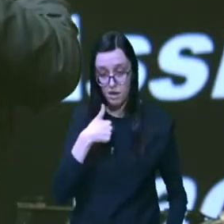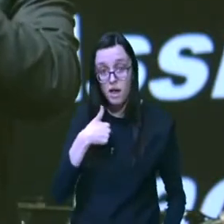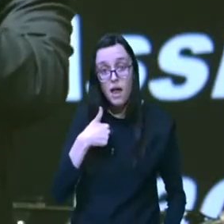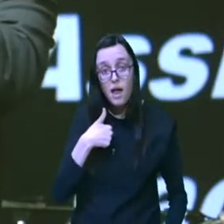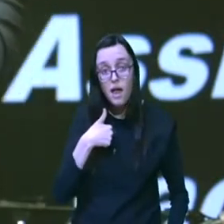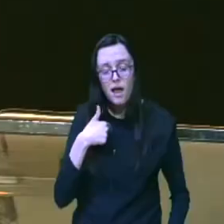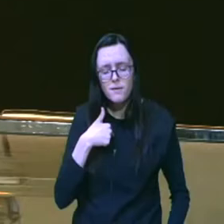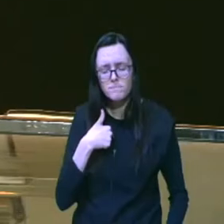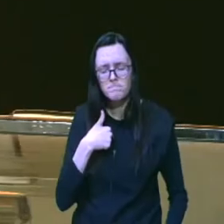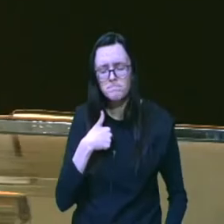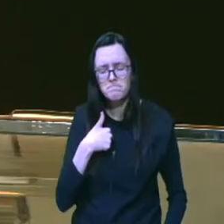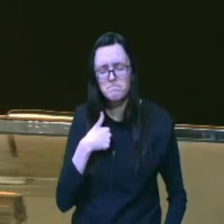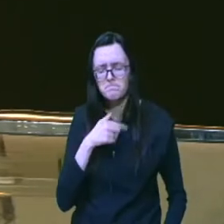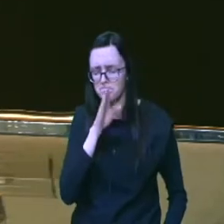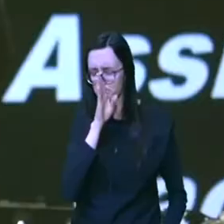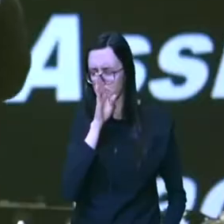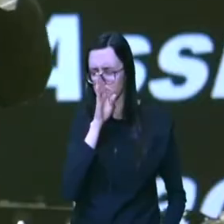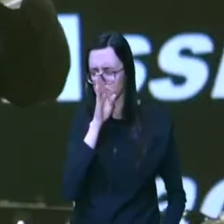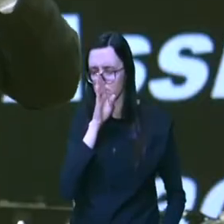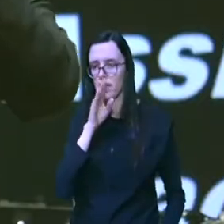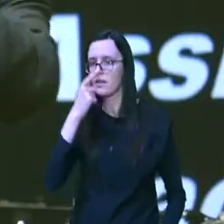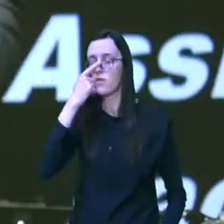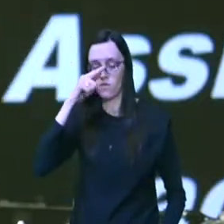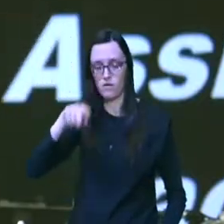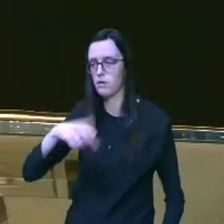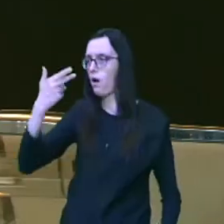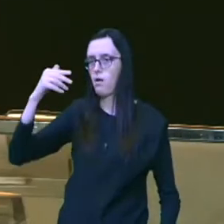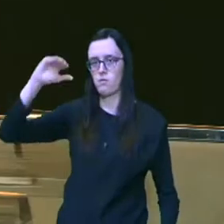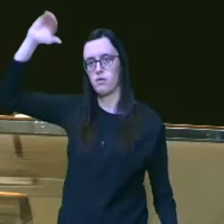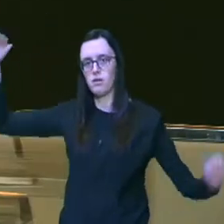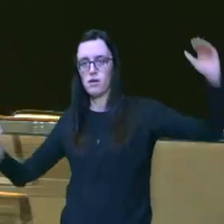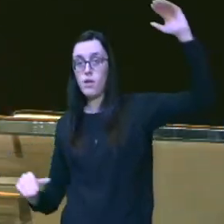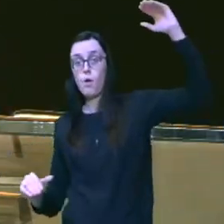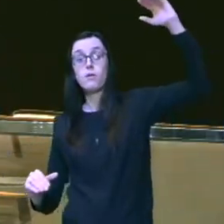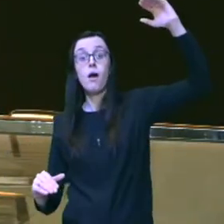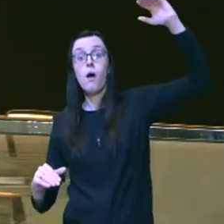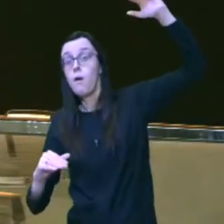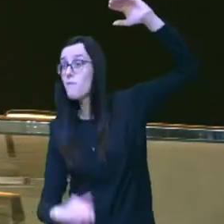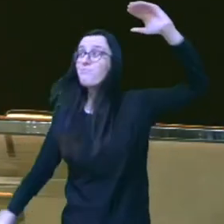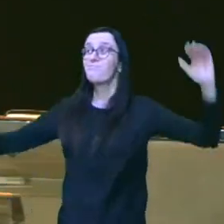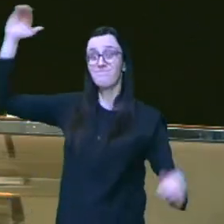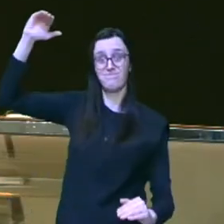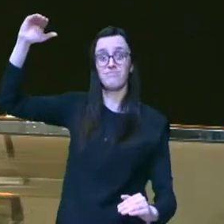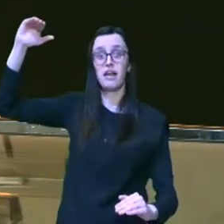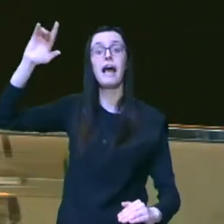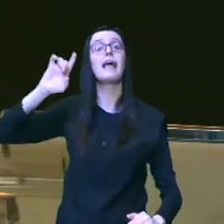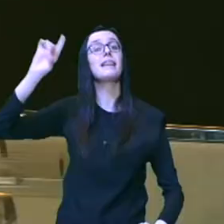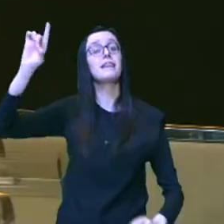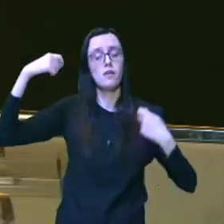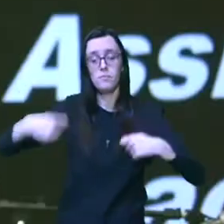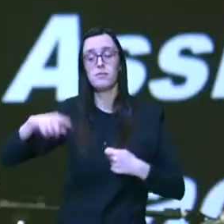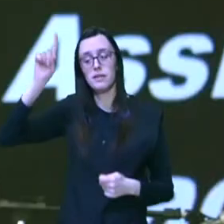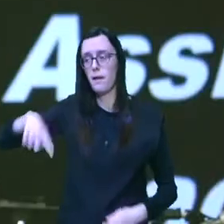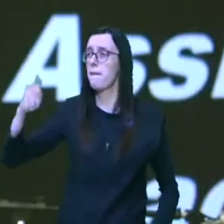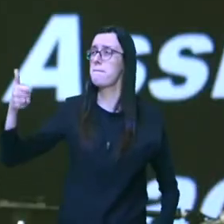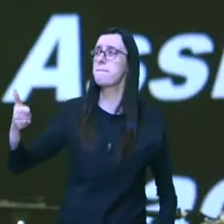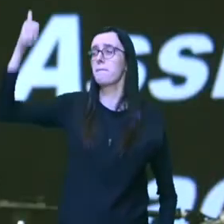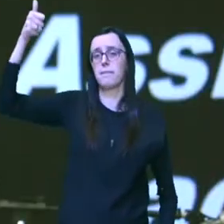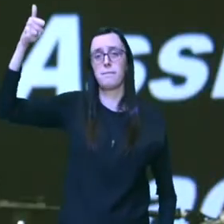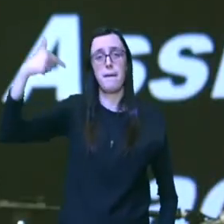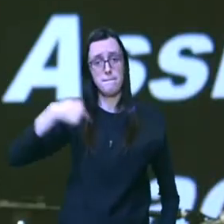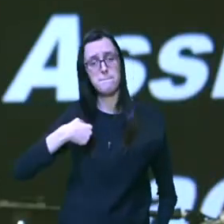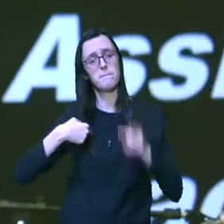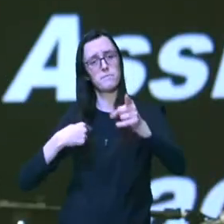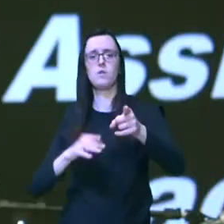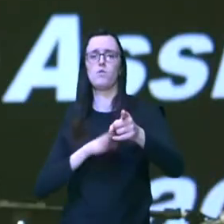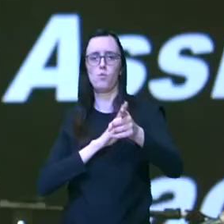Isaac no lugar certo e Deus no lugar de prioridade porque esse é lugar de Deus ele precisa ser o primeiro no meu e no seu